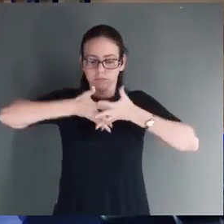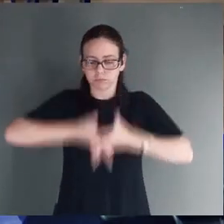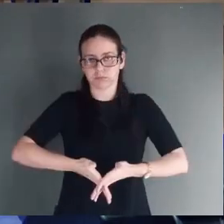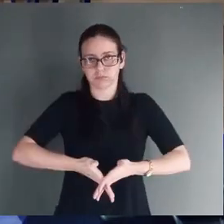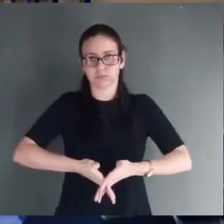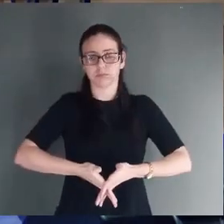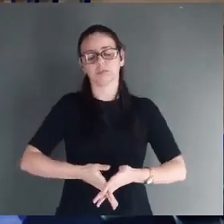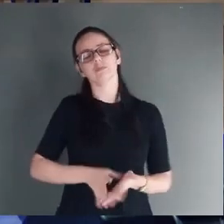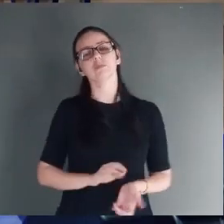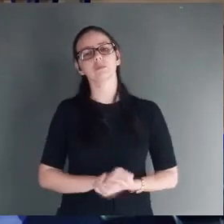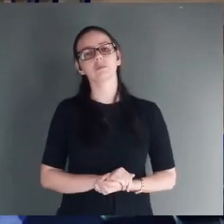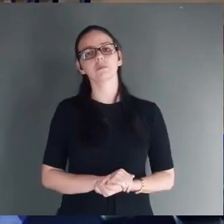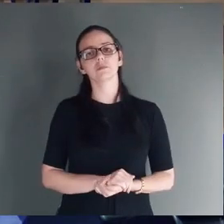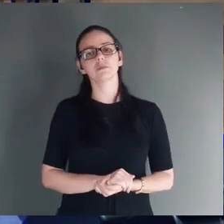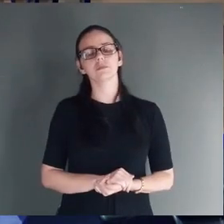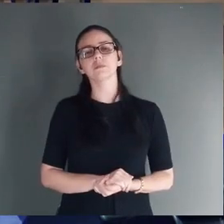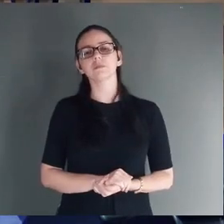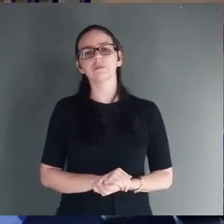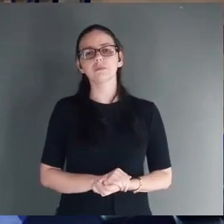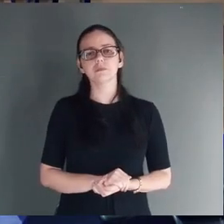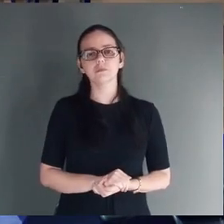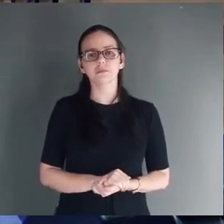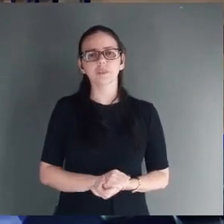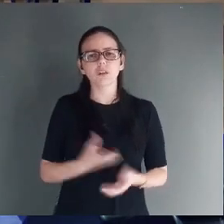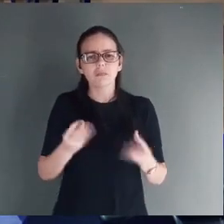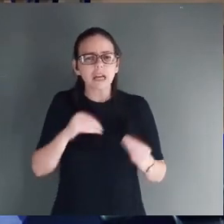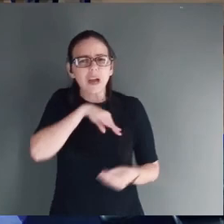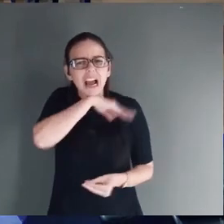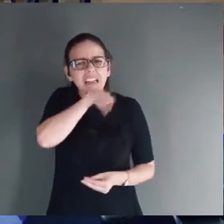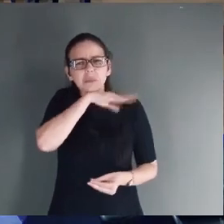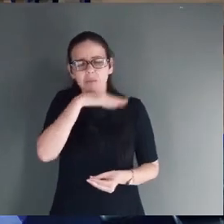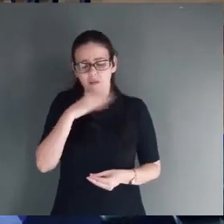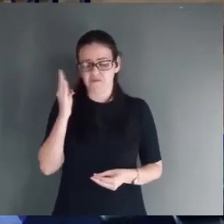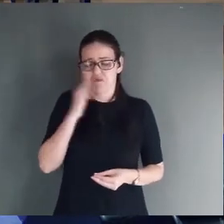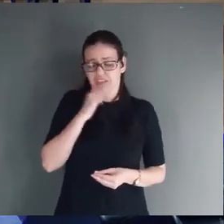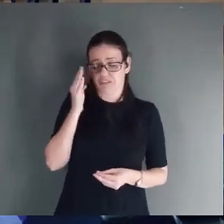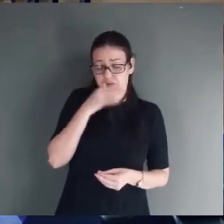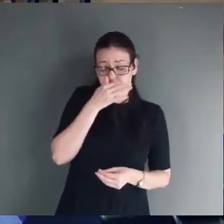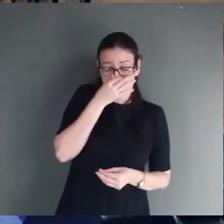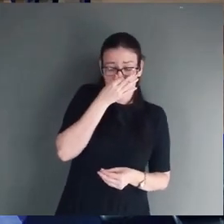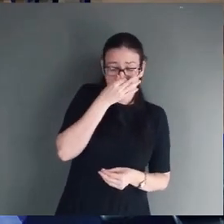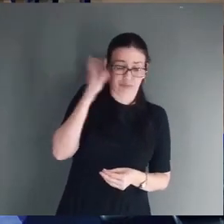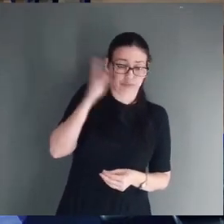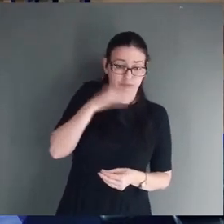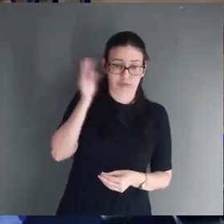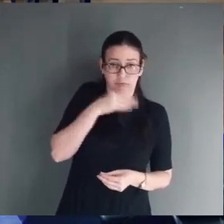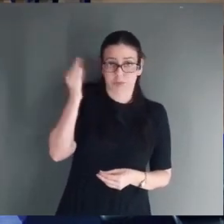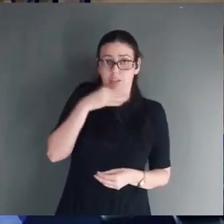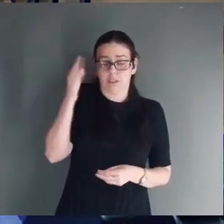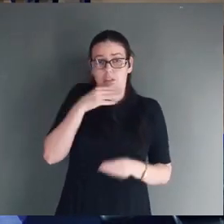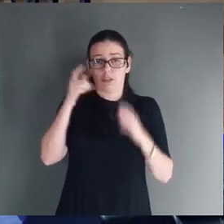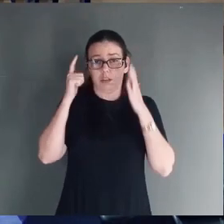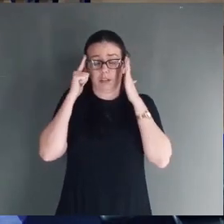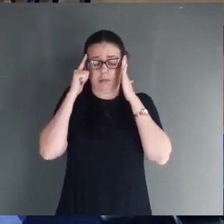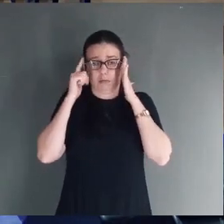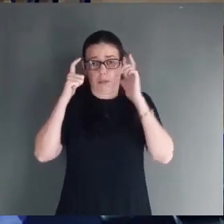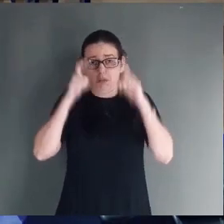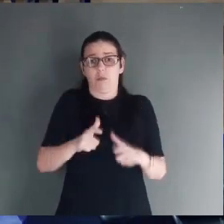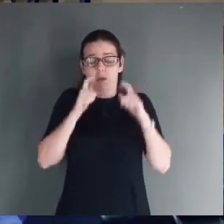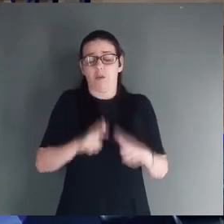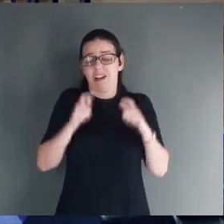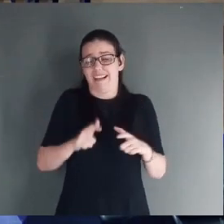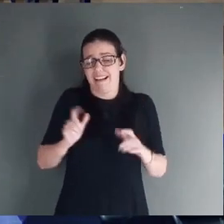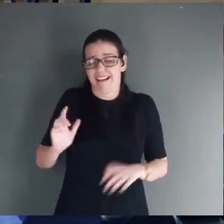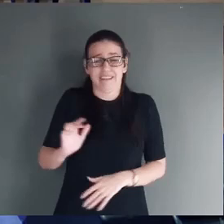Veja bem, manjedoura, cercado por animais fedorentos. Cercado num ambiente que não era lá, não